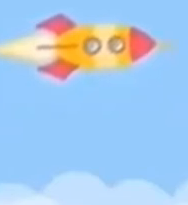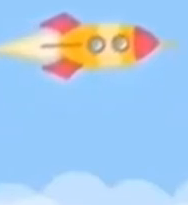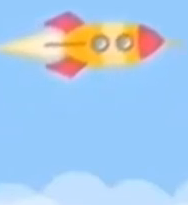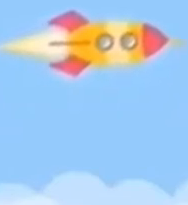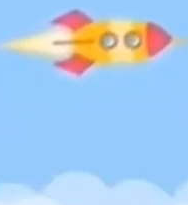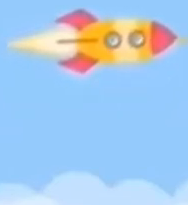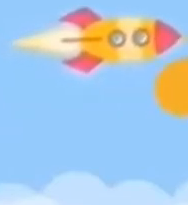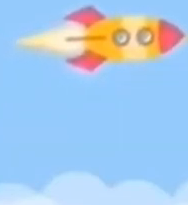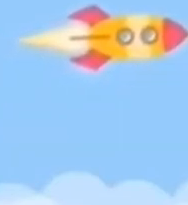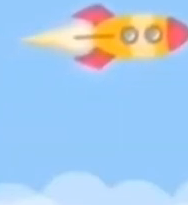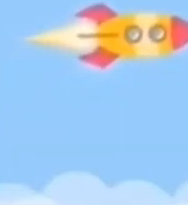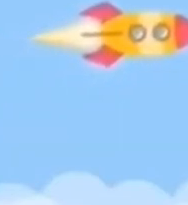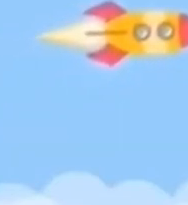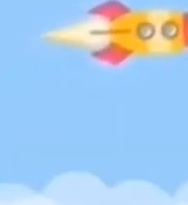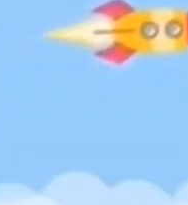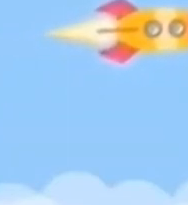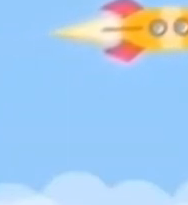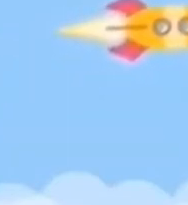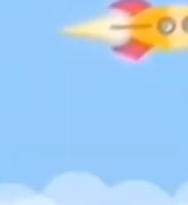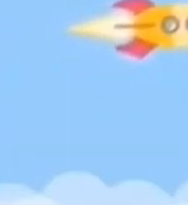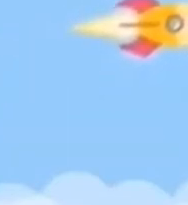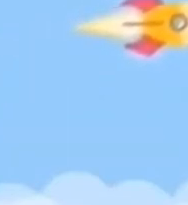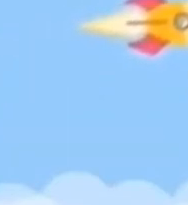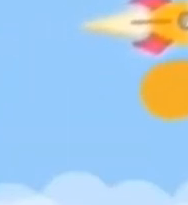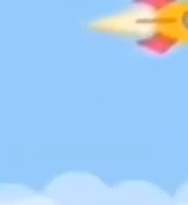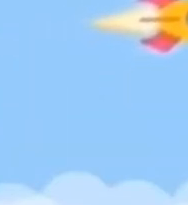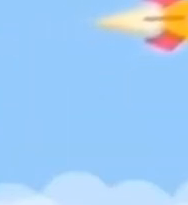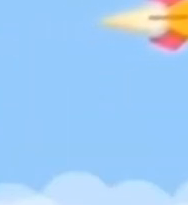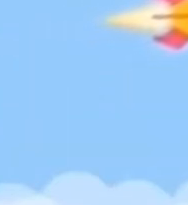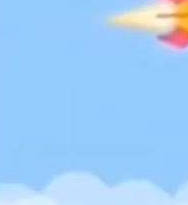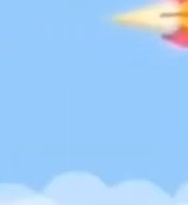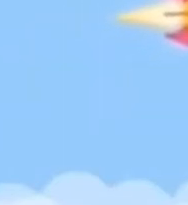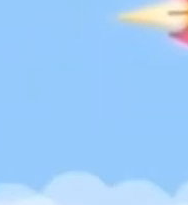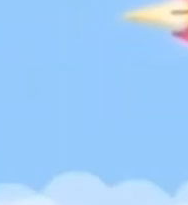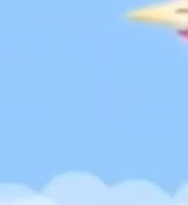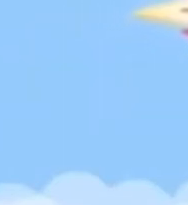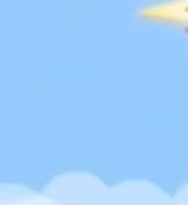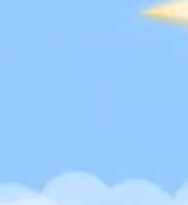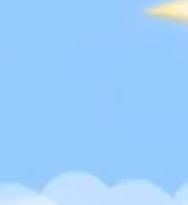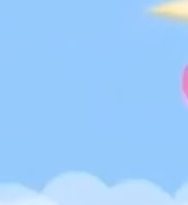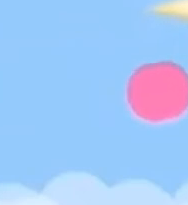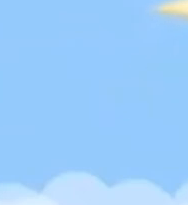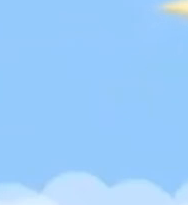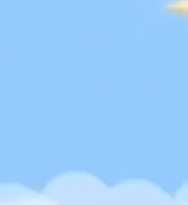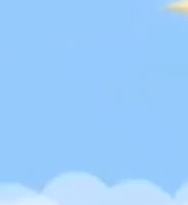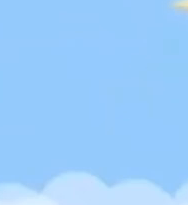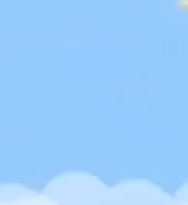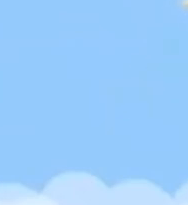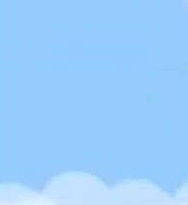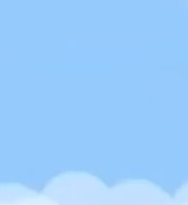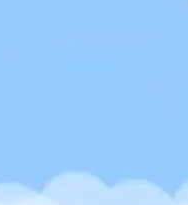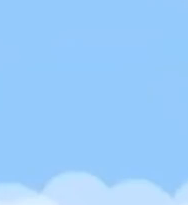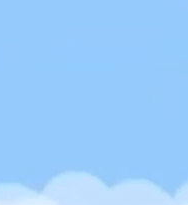-E-F